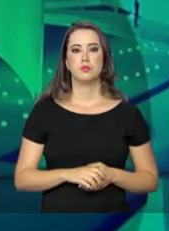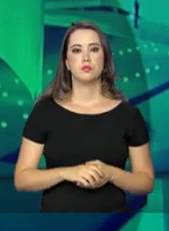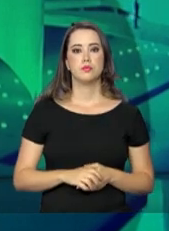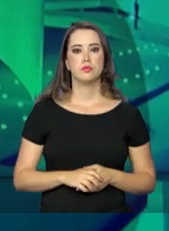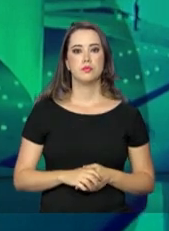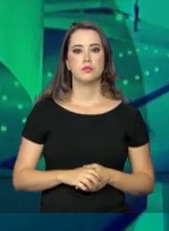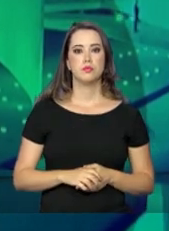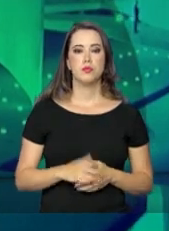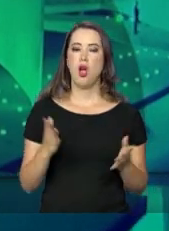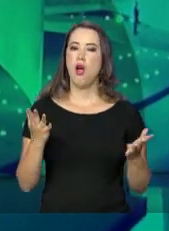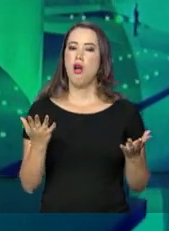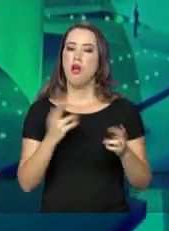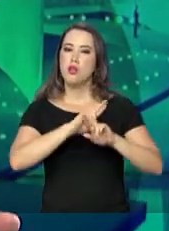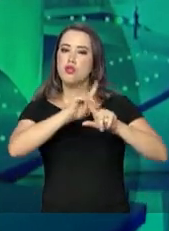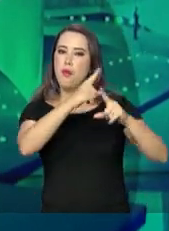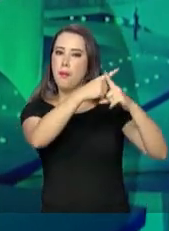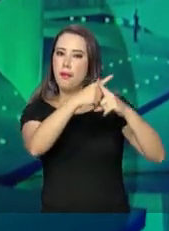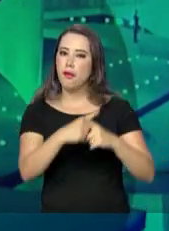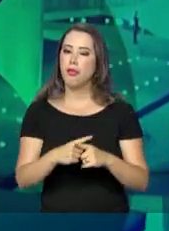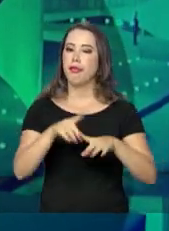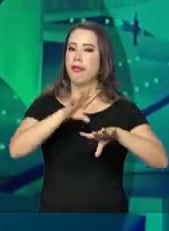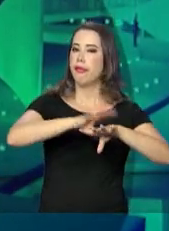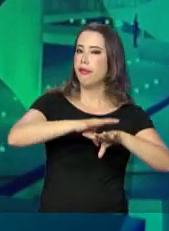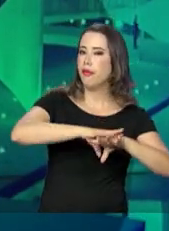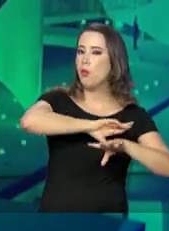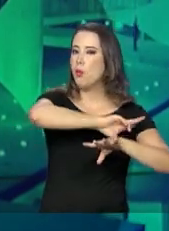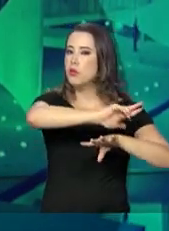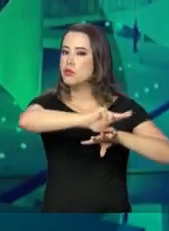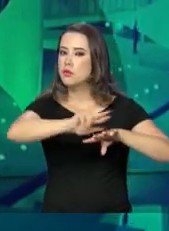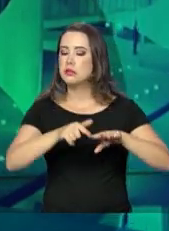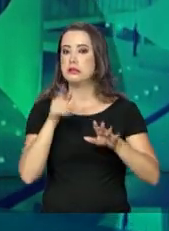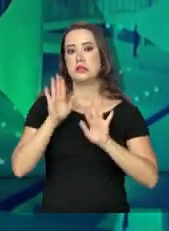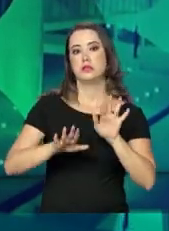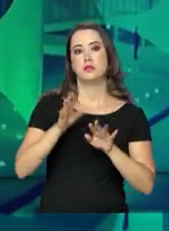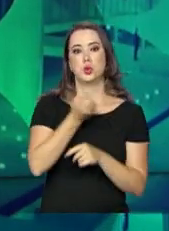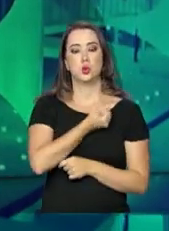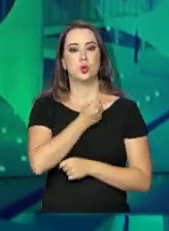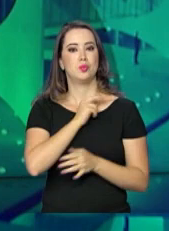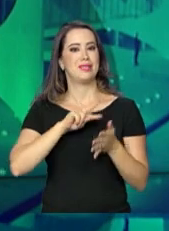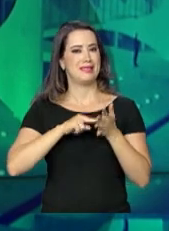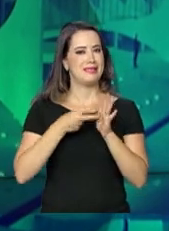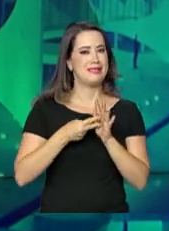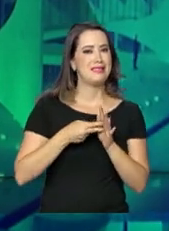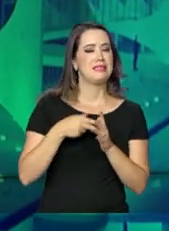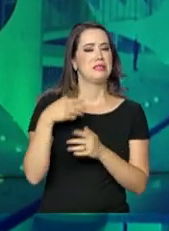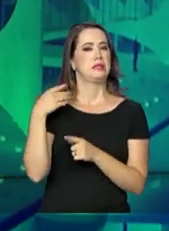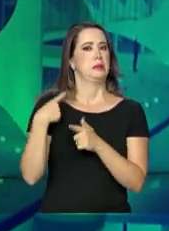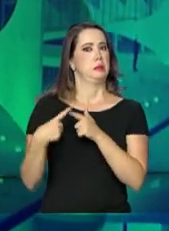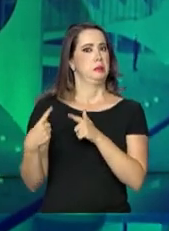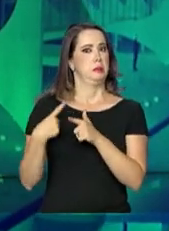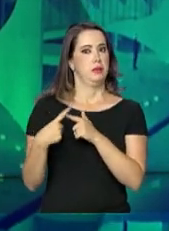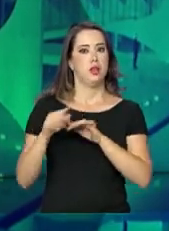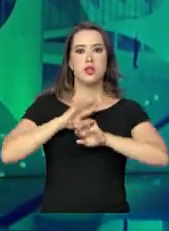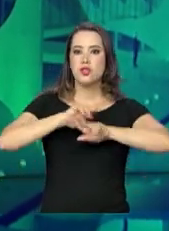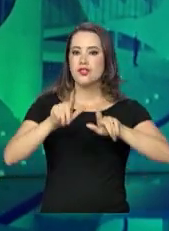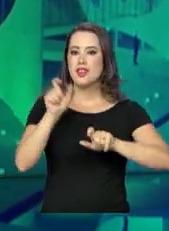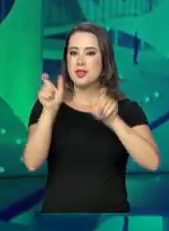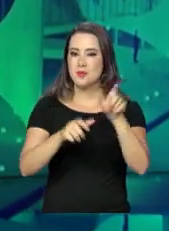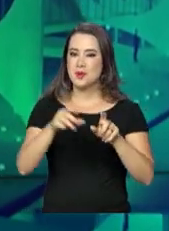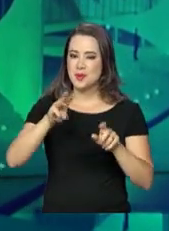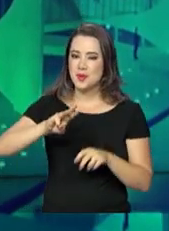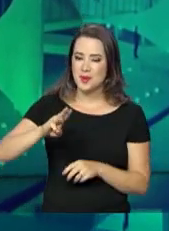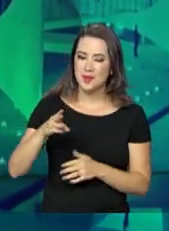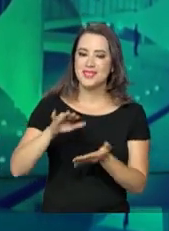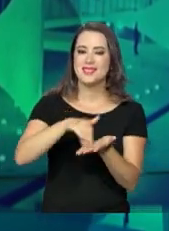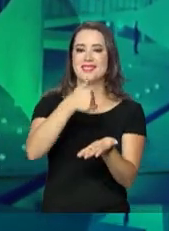Equações, problemas, exercícios de lógica. Se para muita gente os números representam dor de cabeça, para os milhares de inscritos na